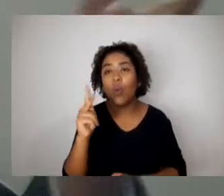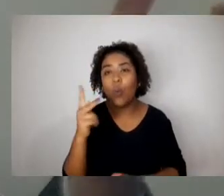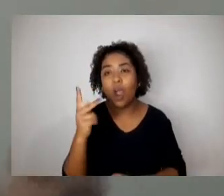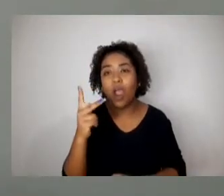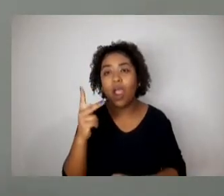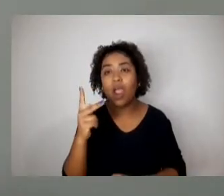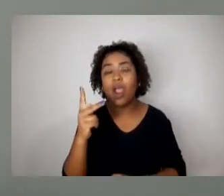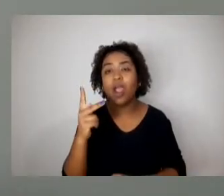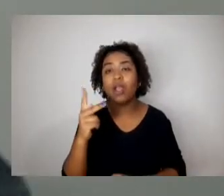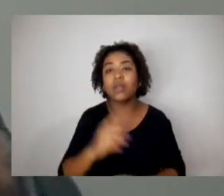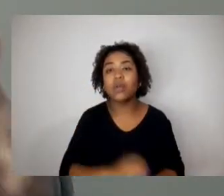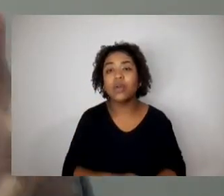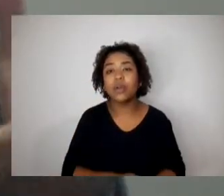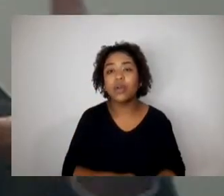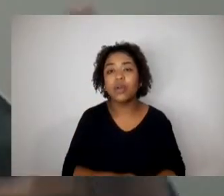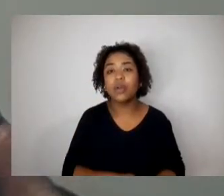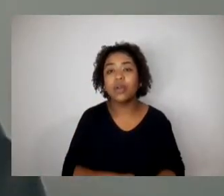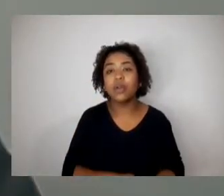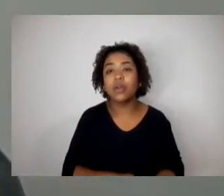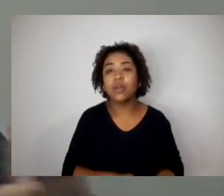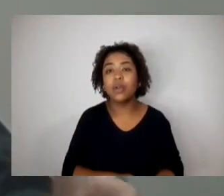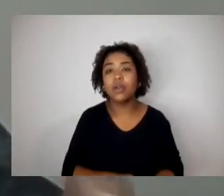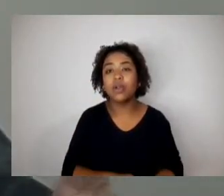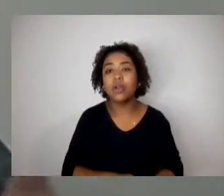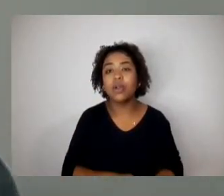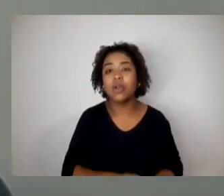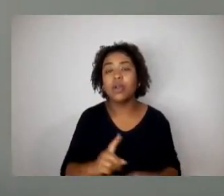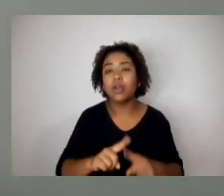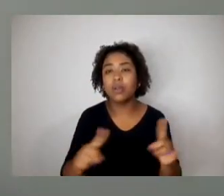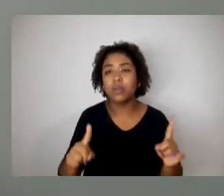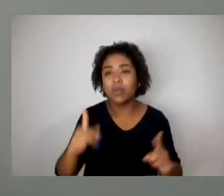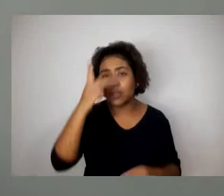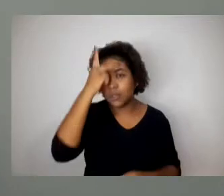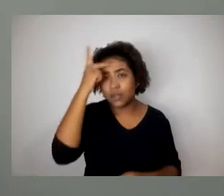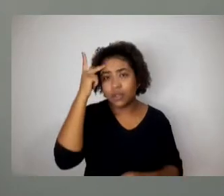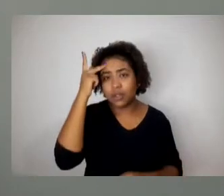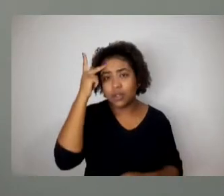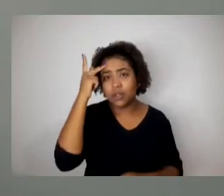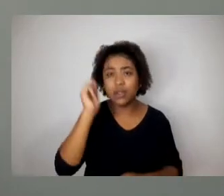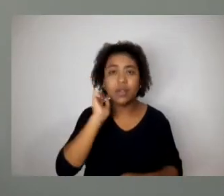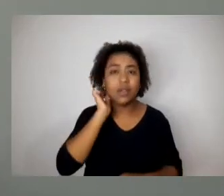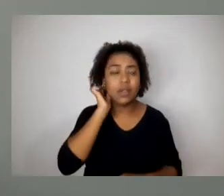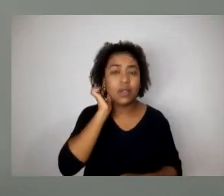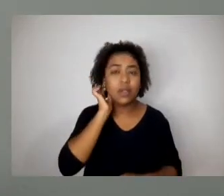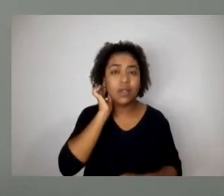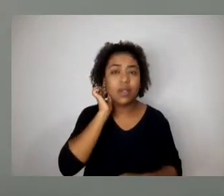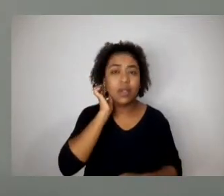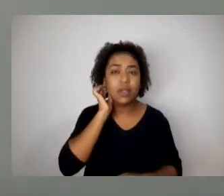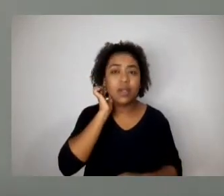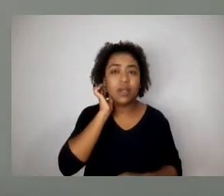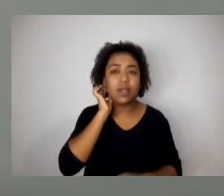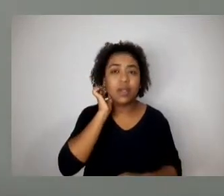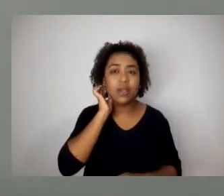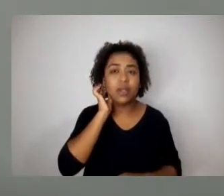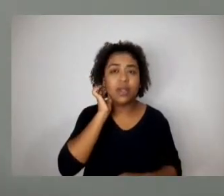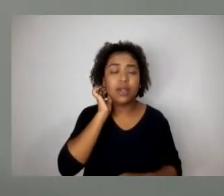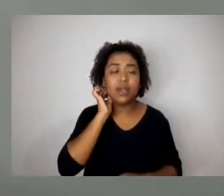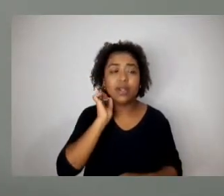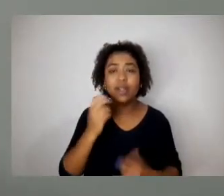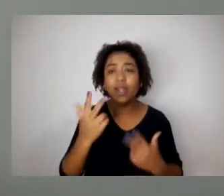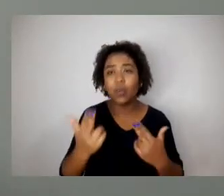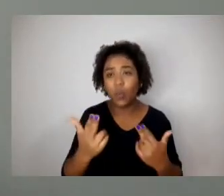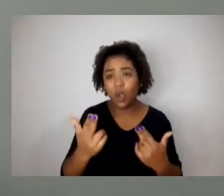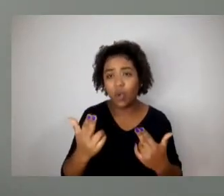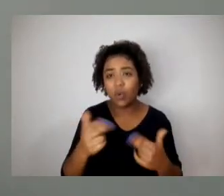sei nem como é que se fala, mas gente que é gênero que fala, né? É do mesmo gênero que a gente, que é essa não